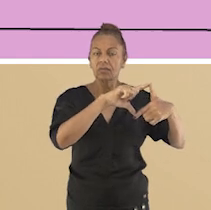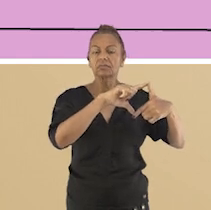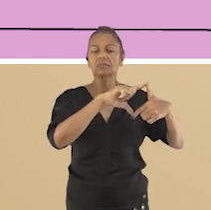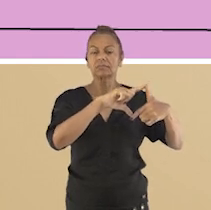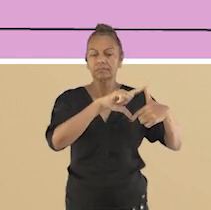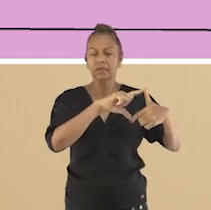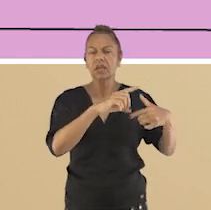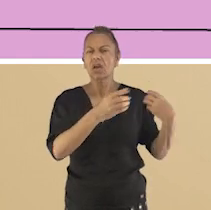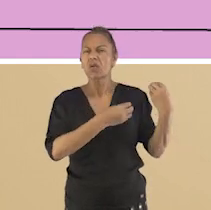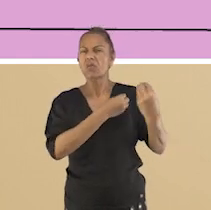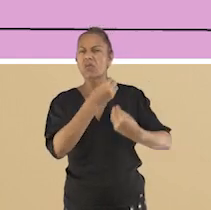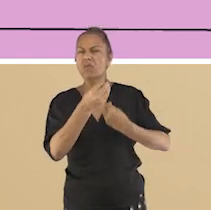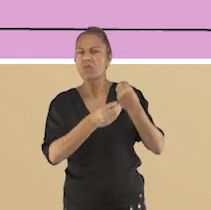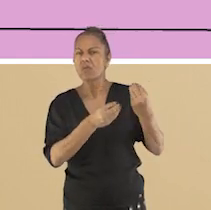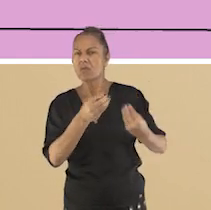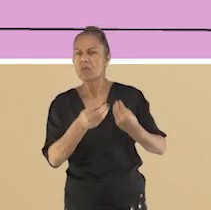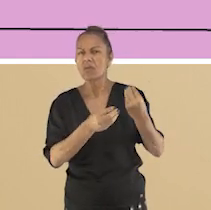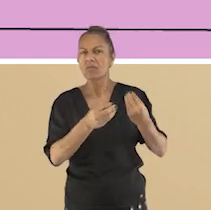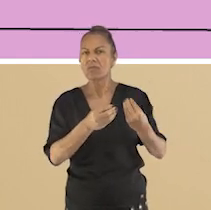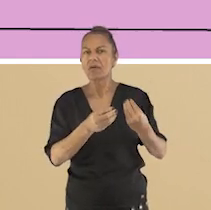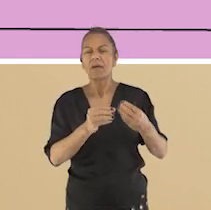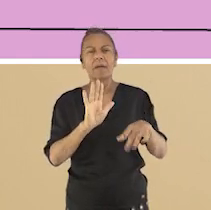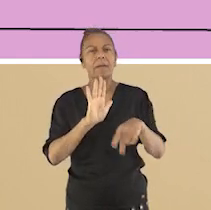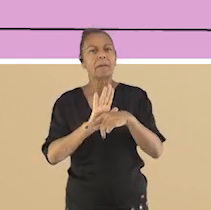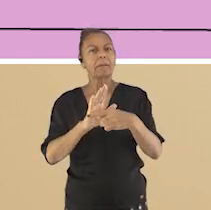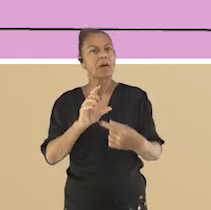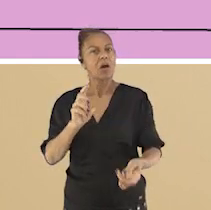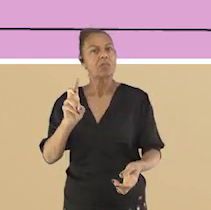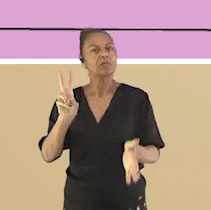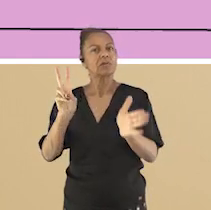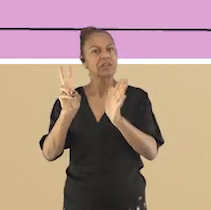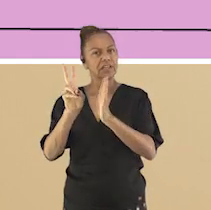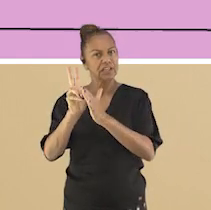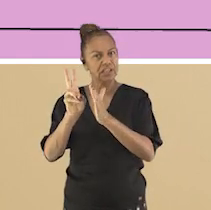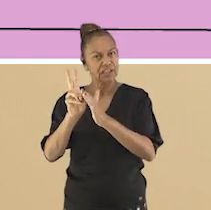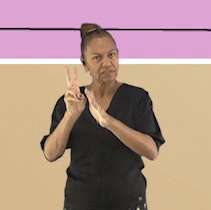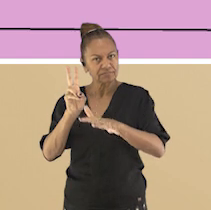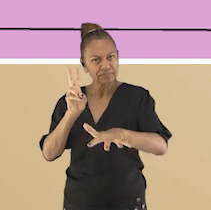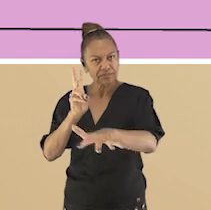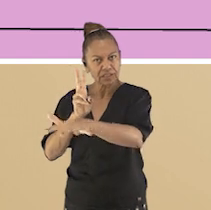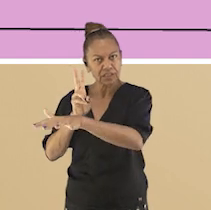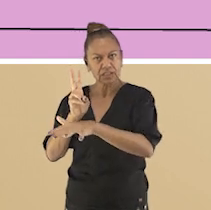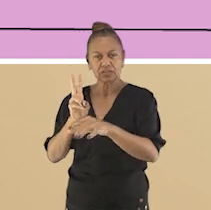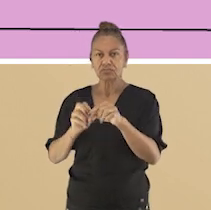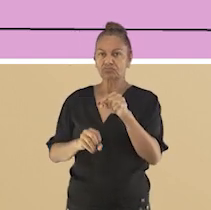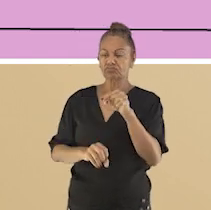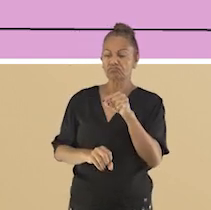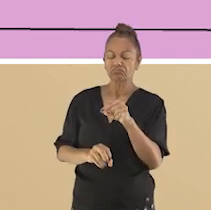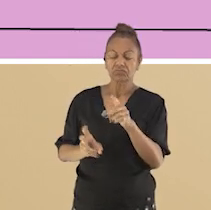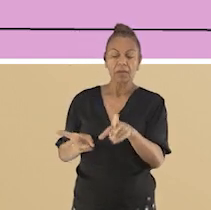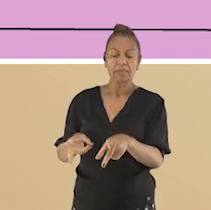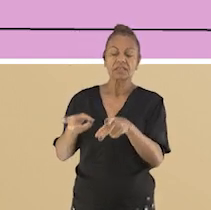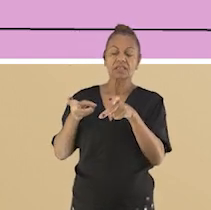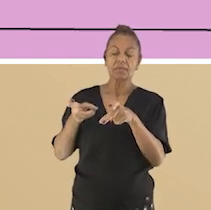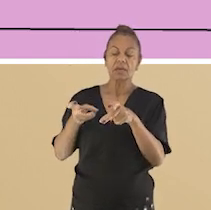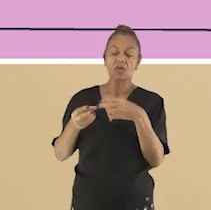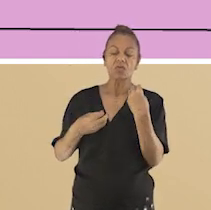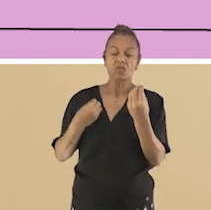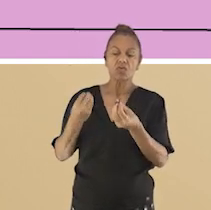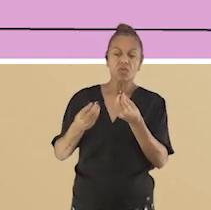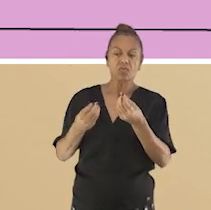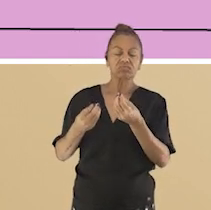nas tradições indígenas, que sugere em repensar sobre o nosso conceito acerca desses povos,